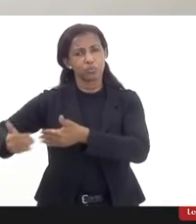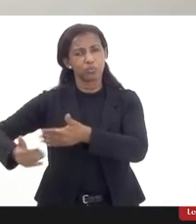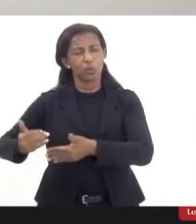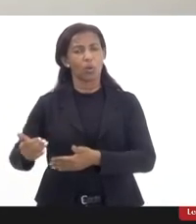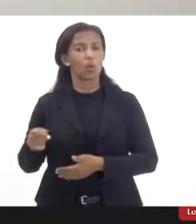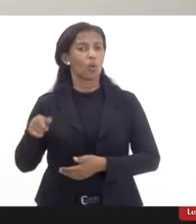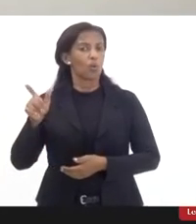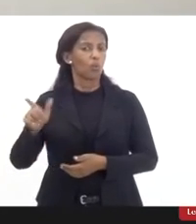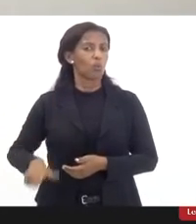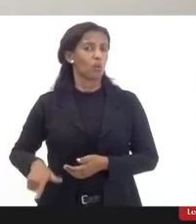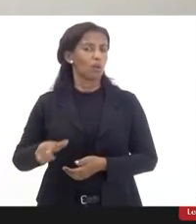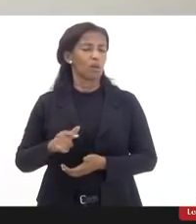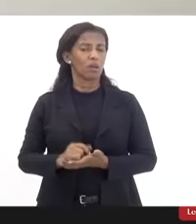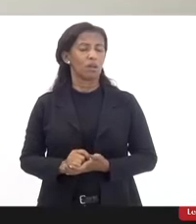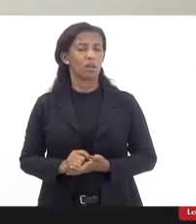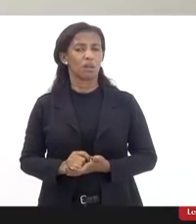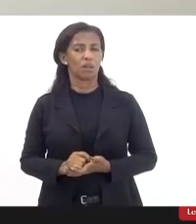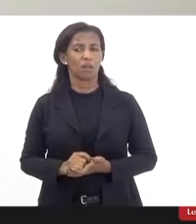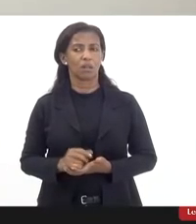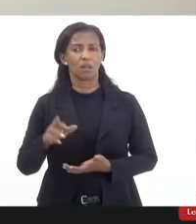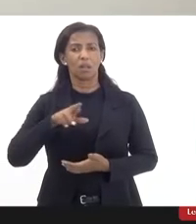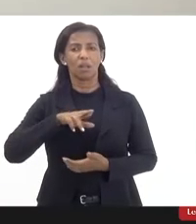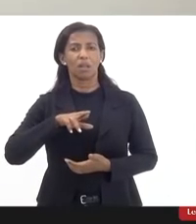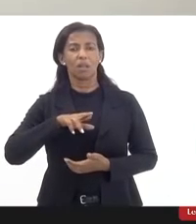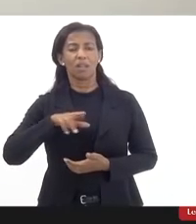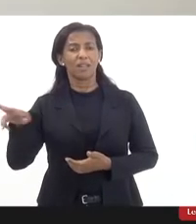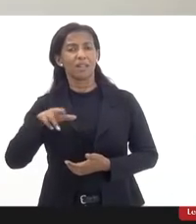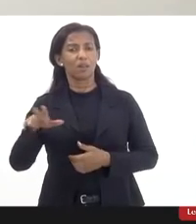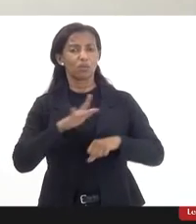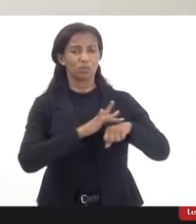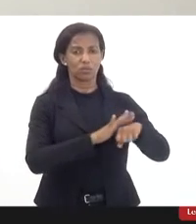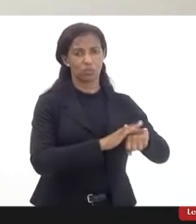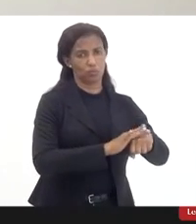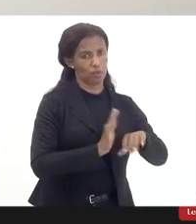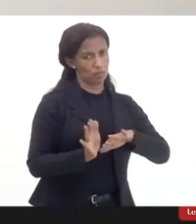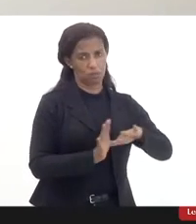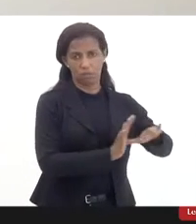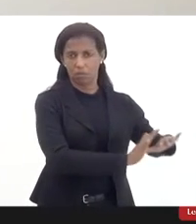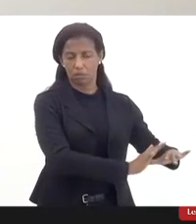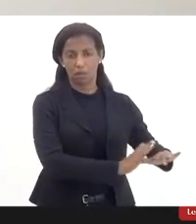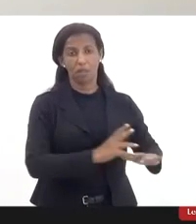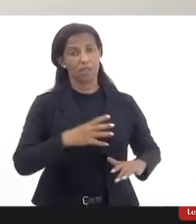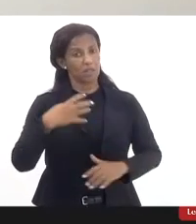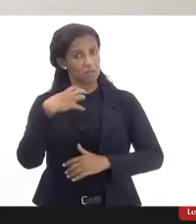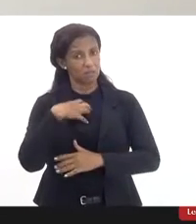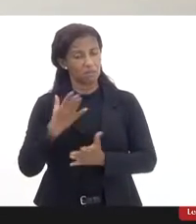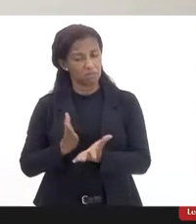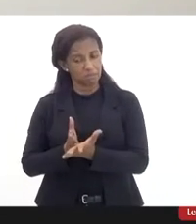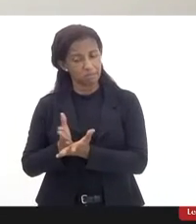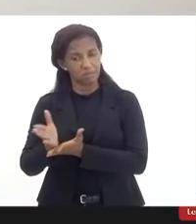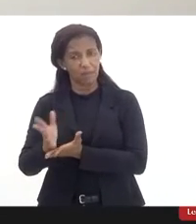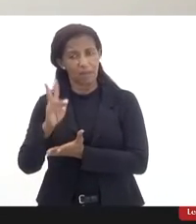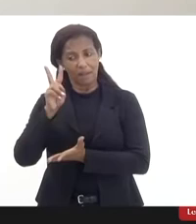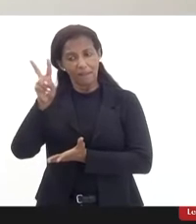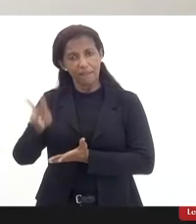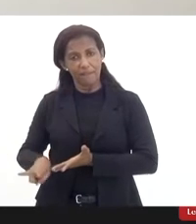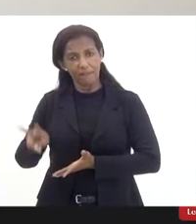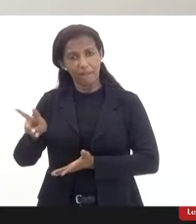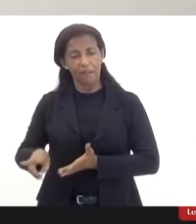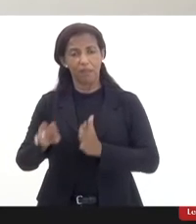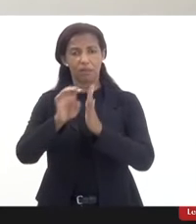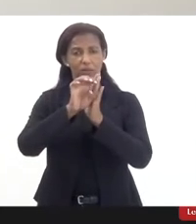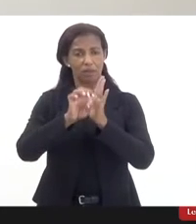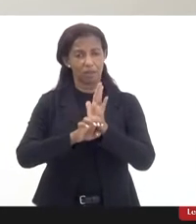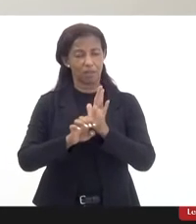funcionalidades e não das doenças e nesse sentido né vendo aqui as